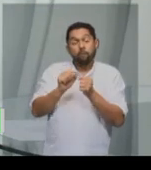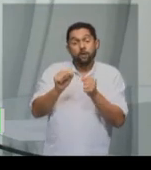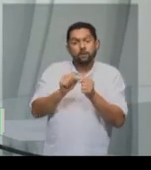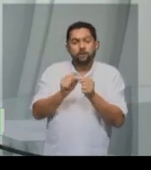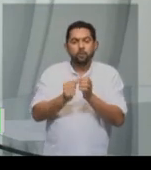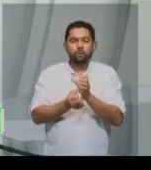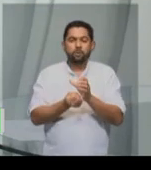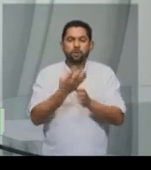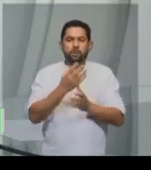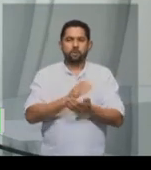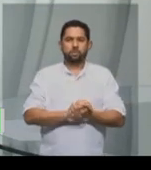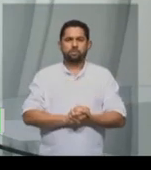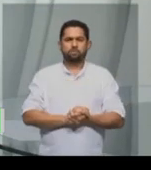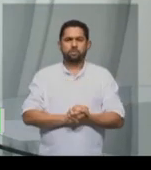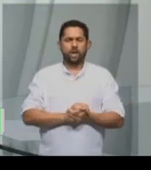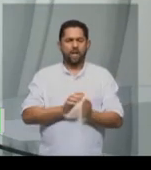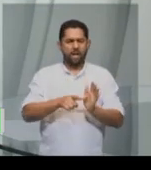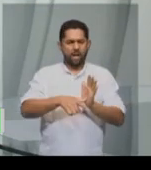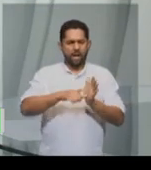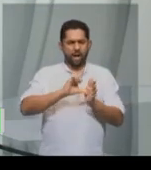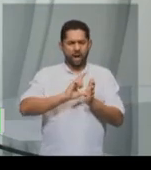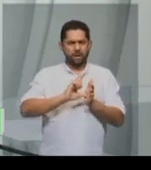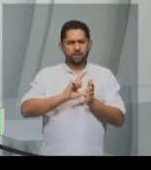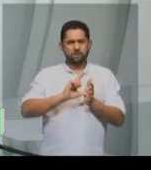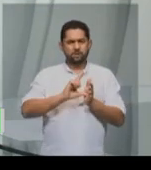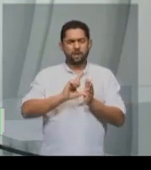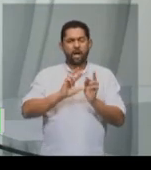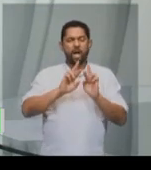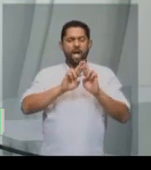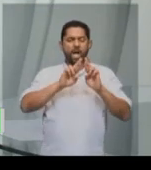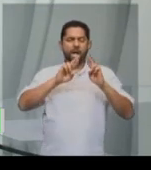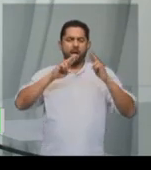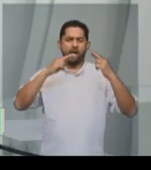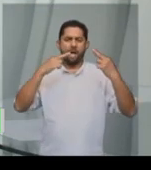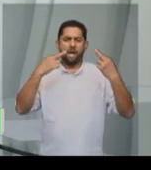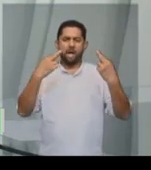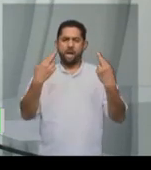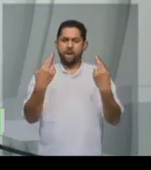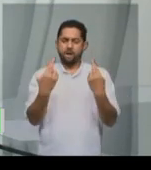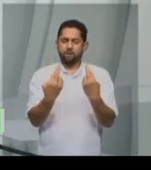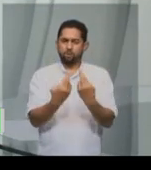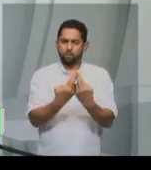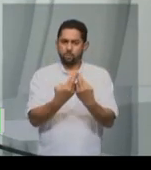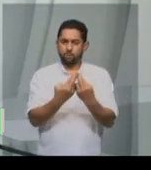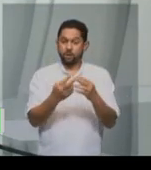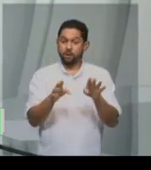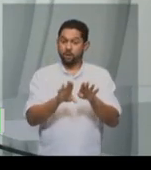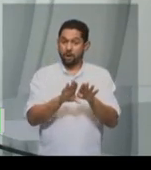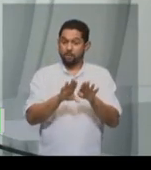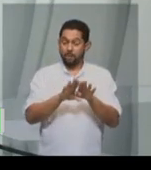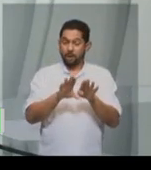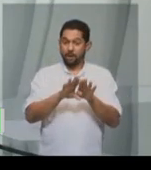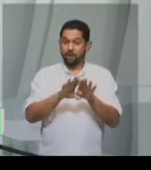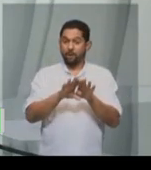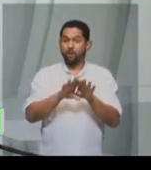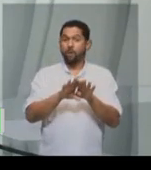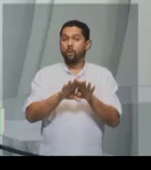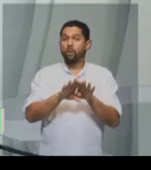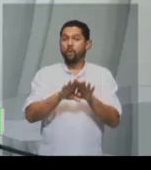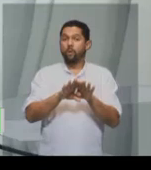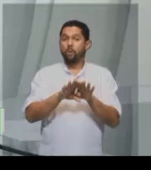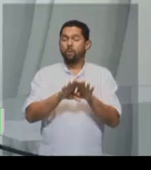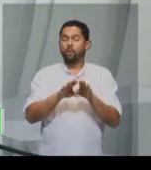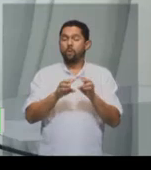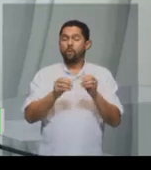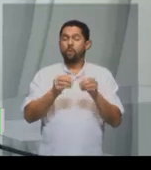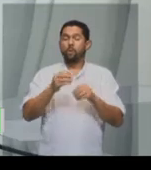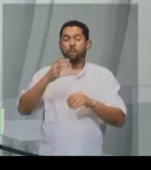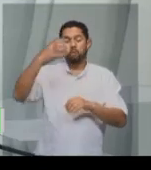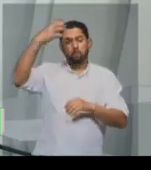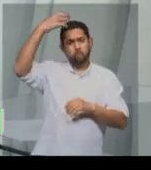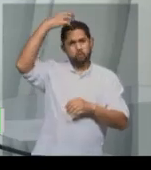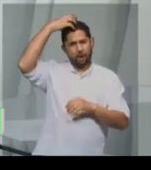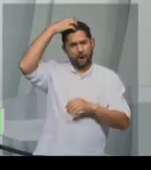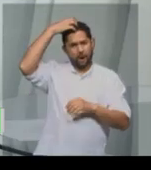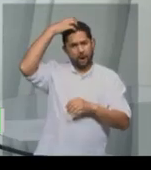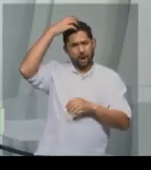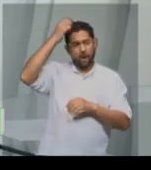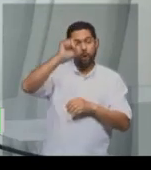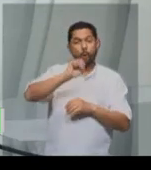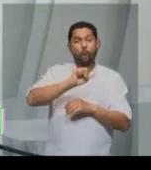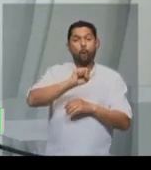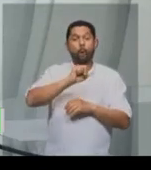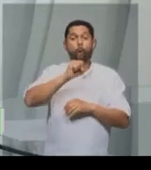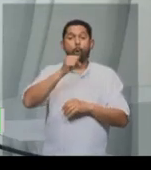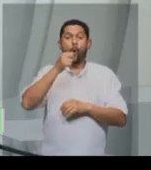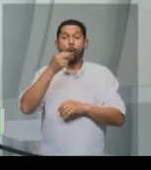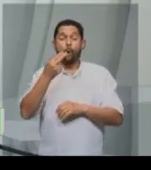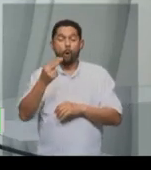de reinos individuais, centralização do poder nas mãos de grandes senhores que seriam